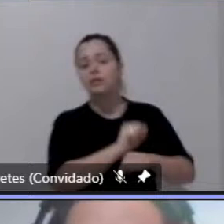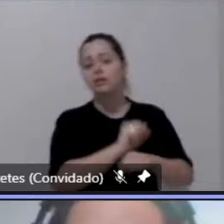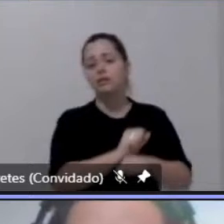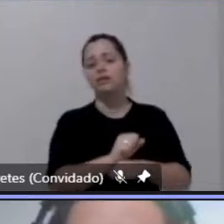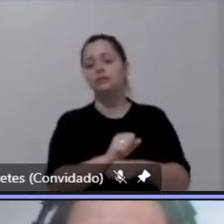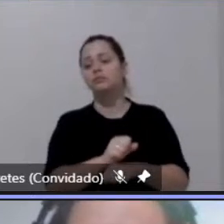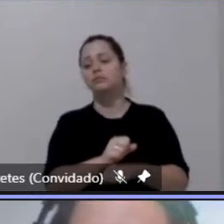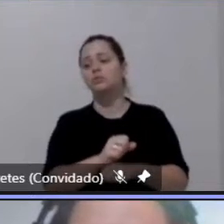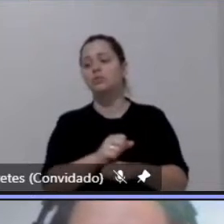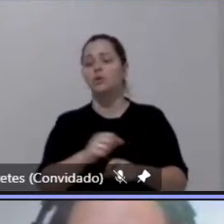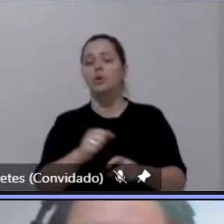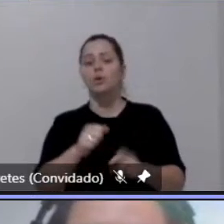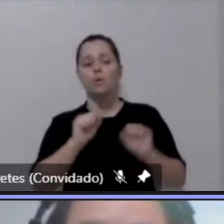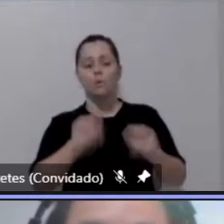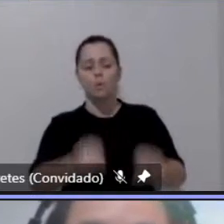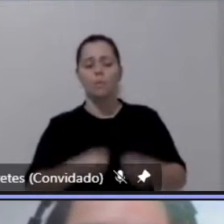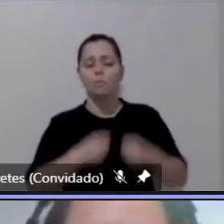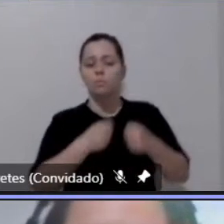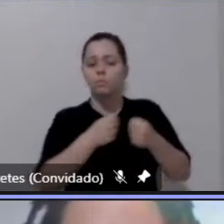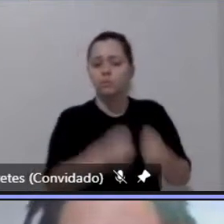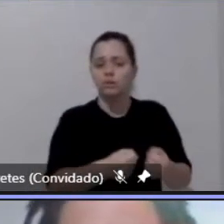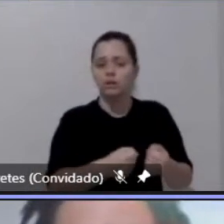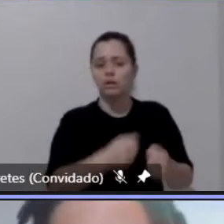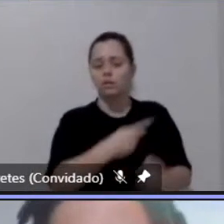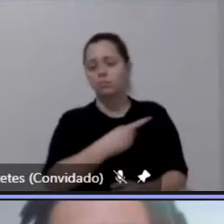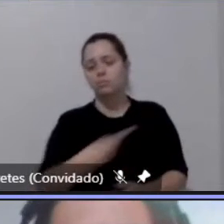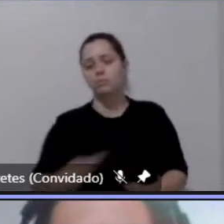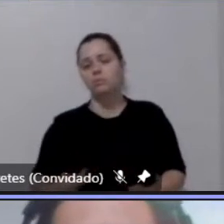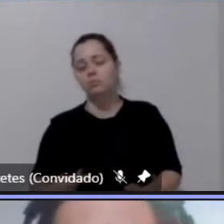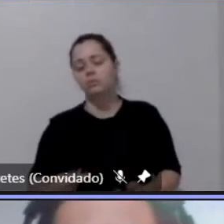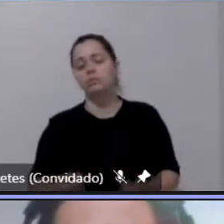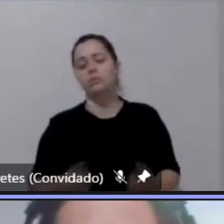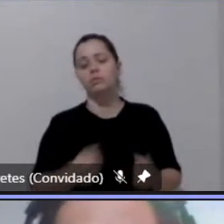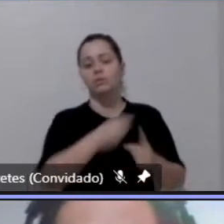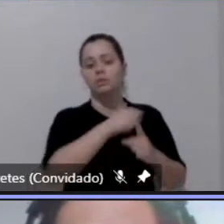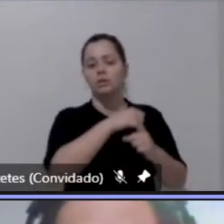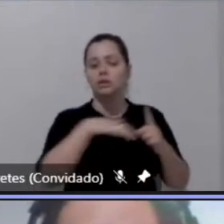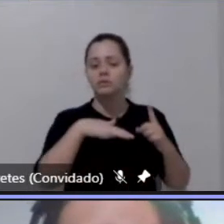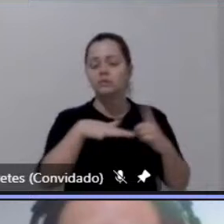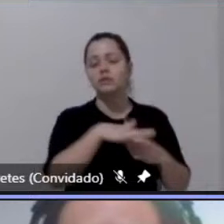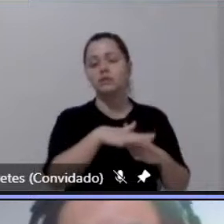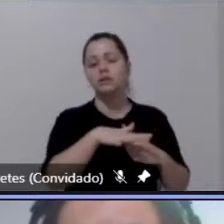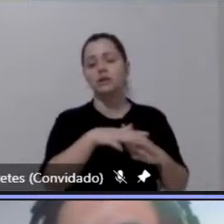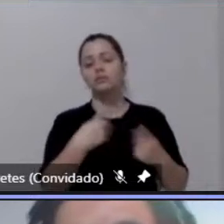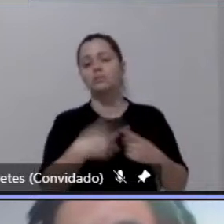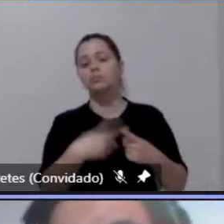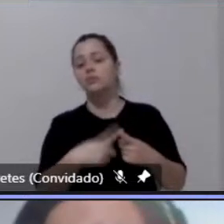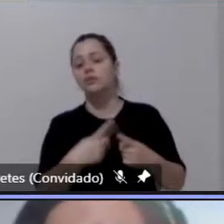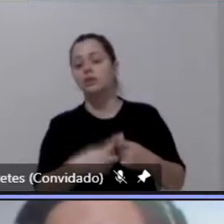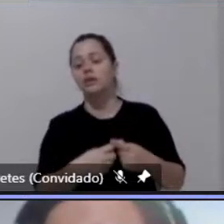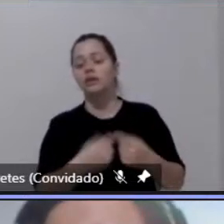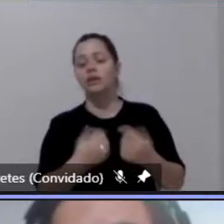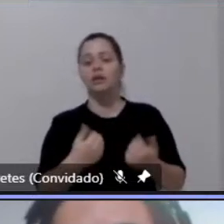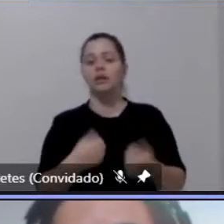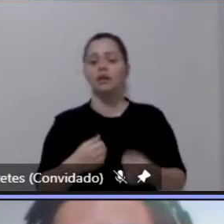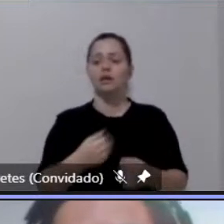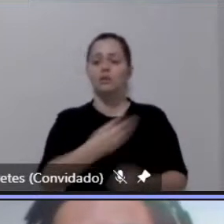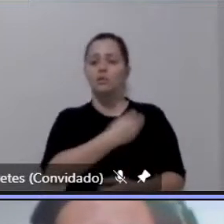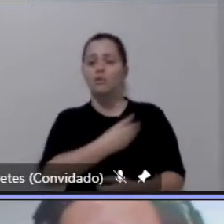o poder público ele é enfraquecido em relação aos operadores e como